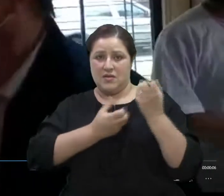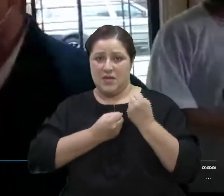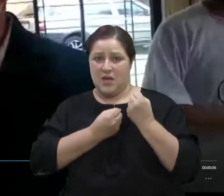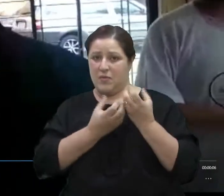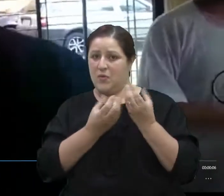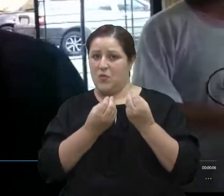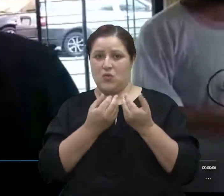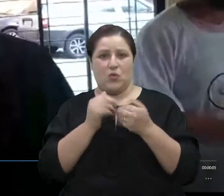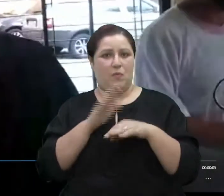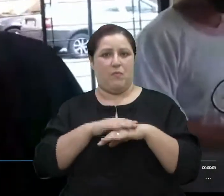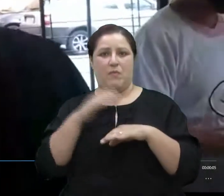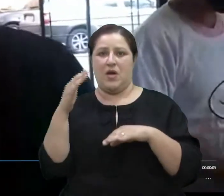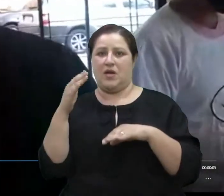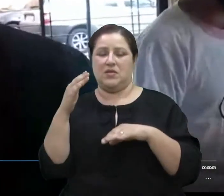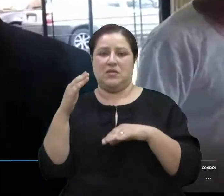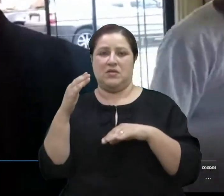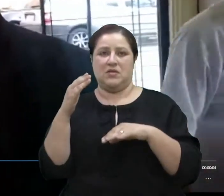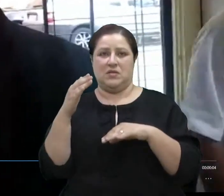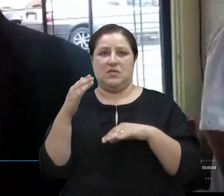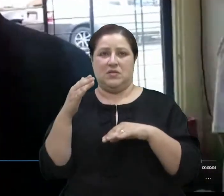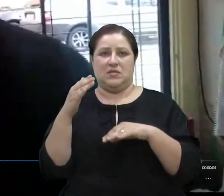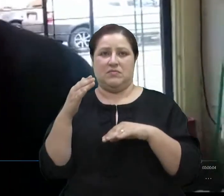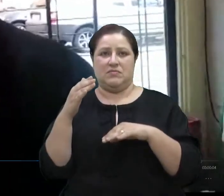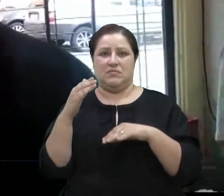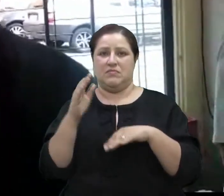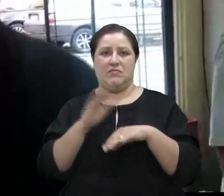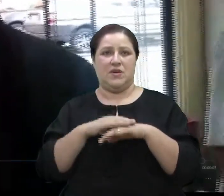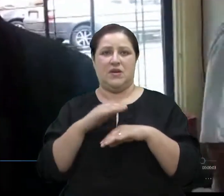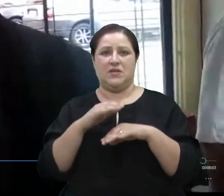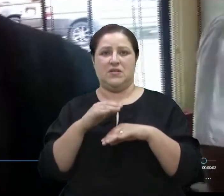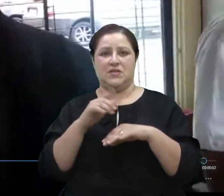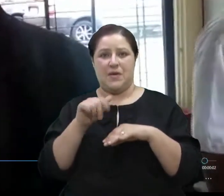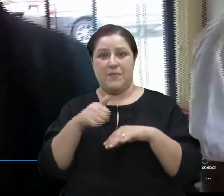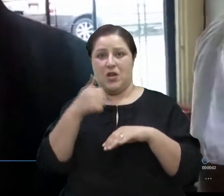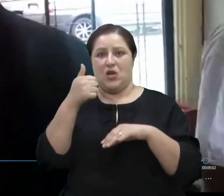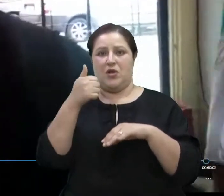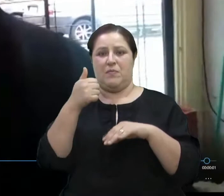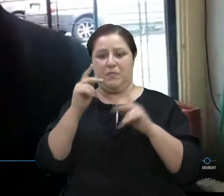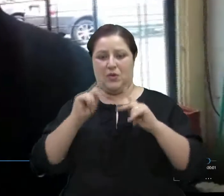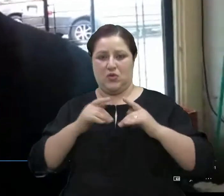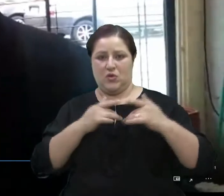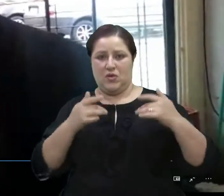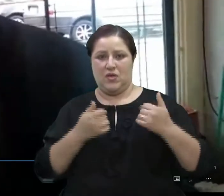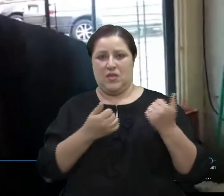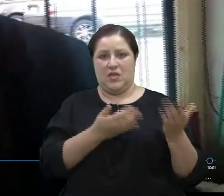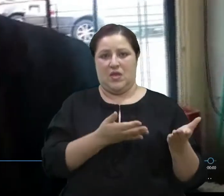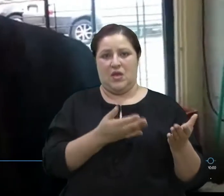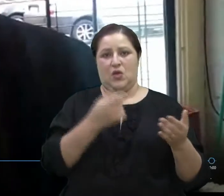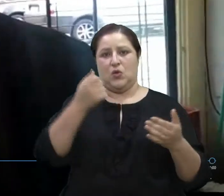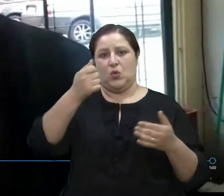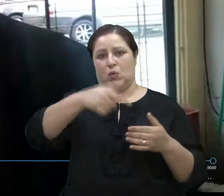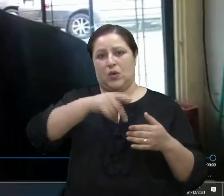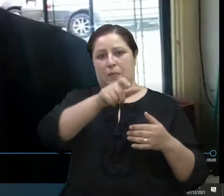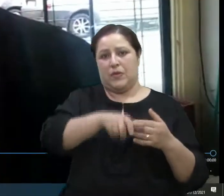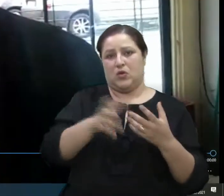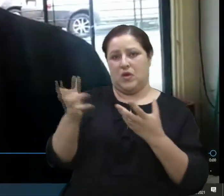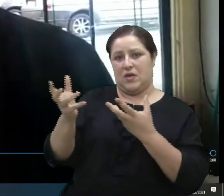certeza. é muito mais interessante para quem faz o bem seguramente do que para aqueles que recebem.